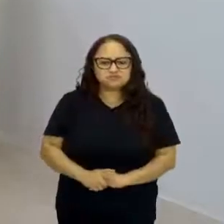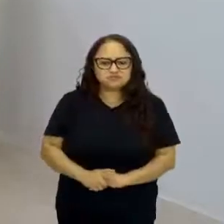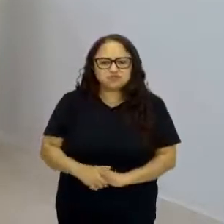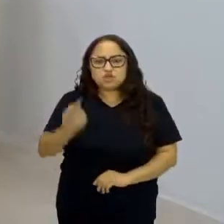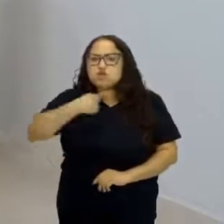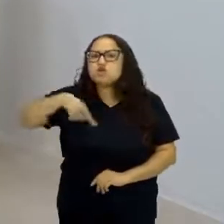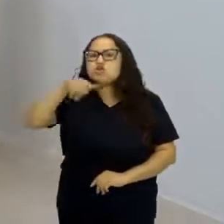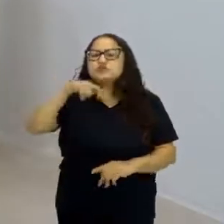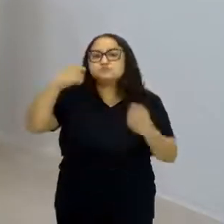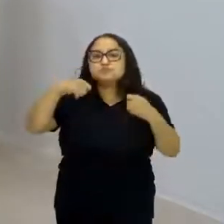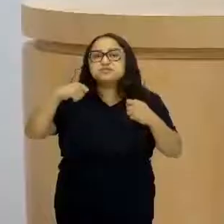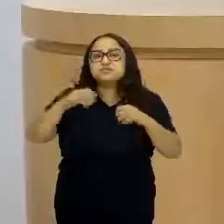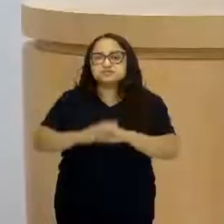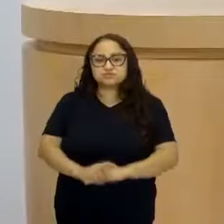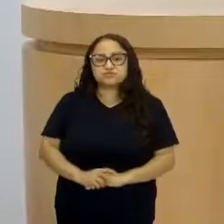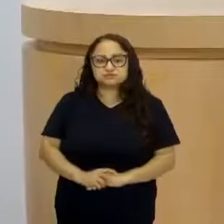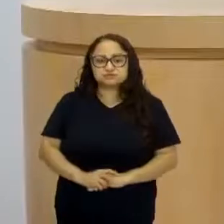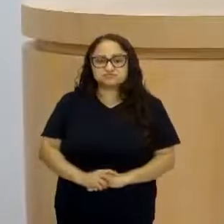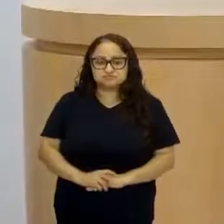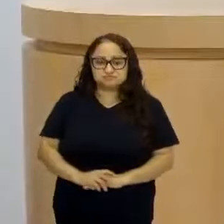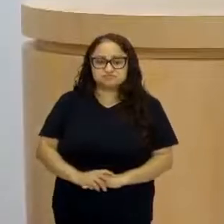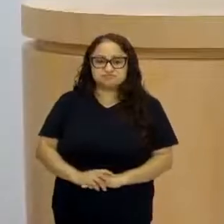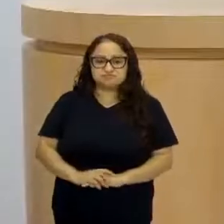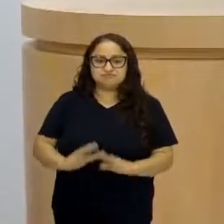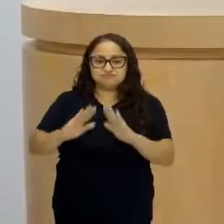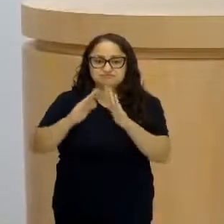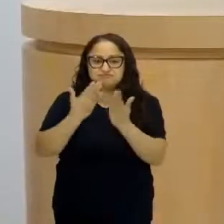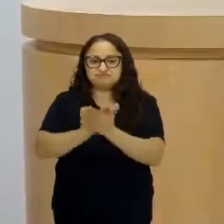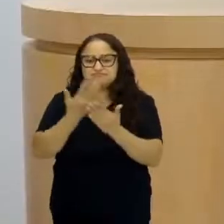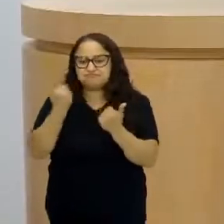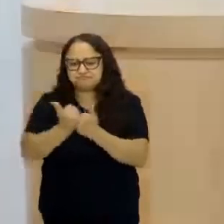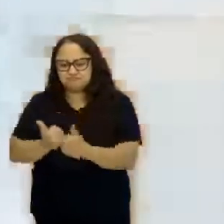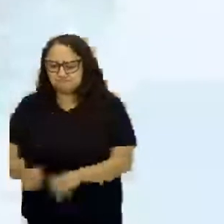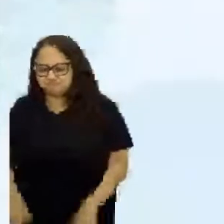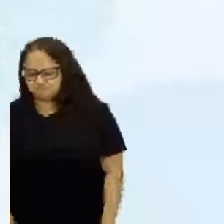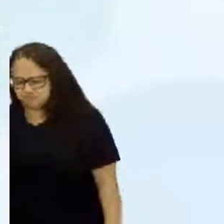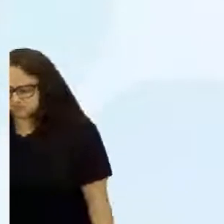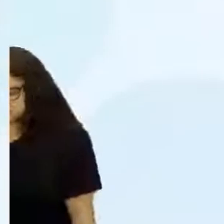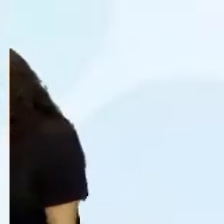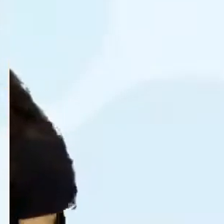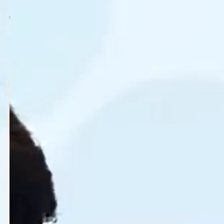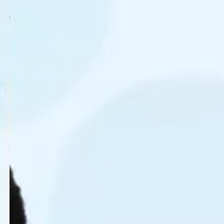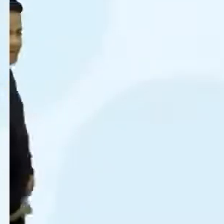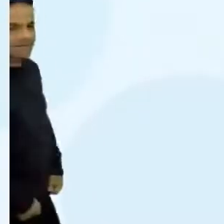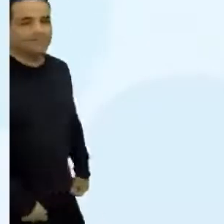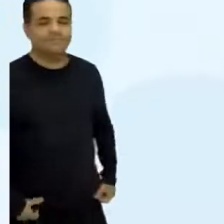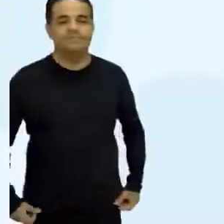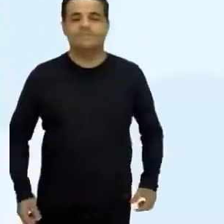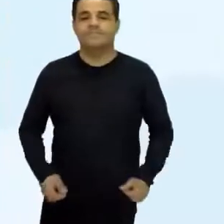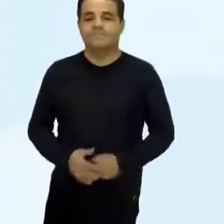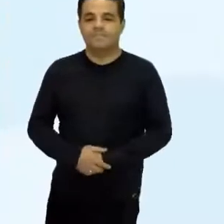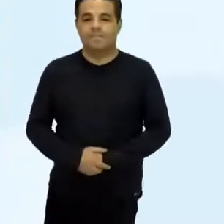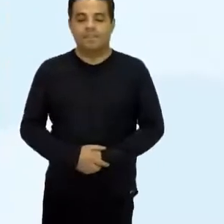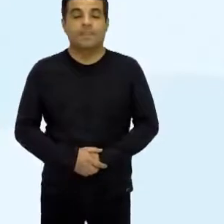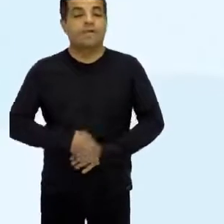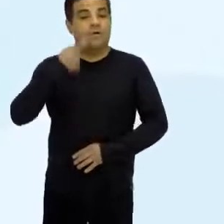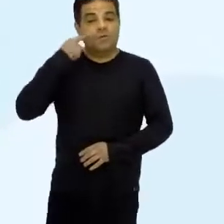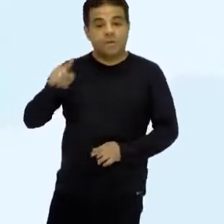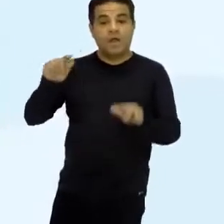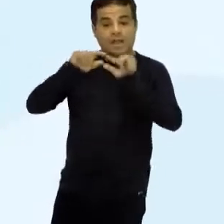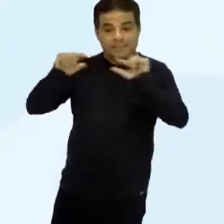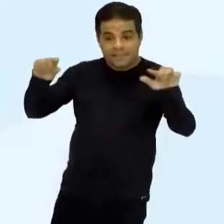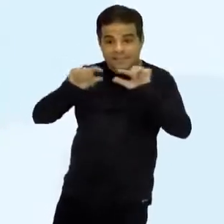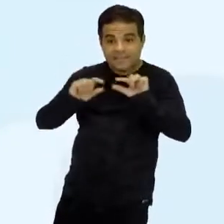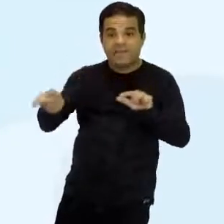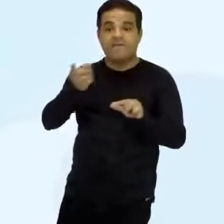o assunto, verdade. Quem é que vai legitimar esse assunto? Vamos para a tela de novo, com a professora aqui, Opa, está grifado ali em verde.